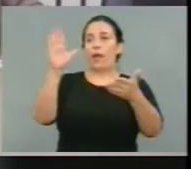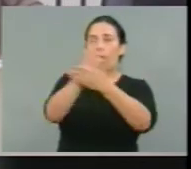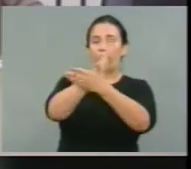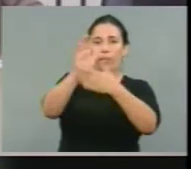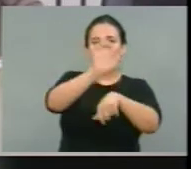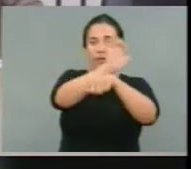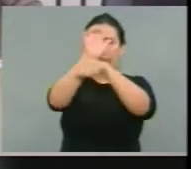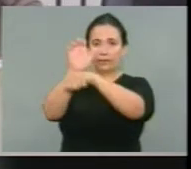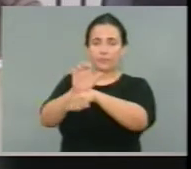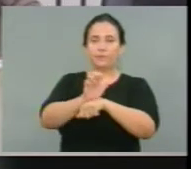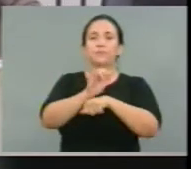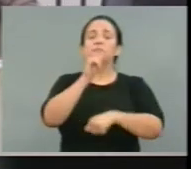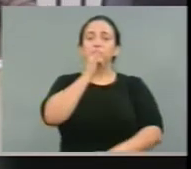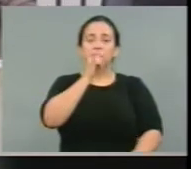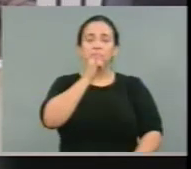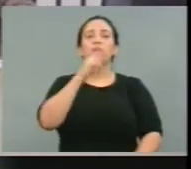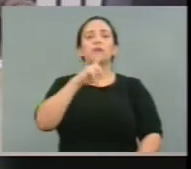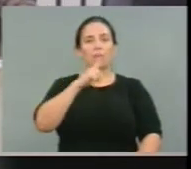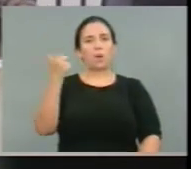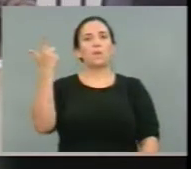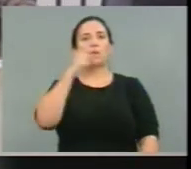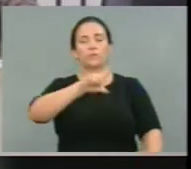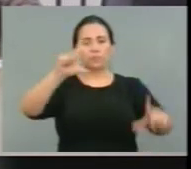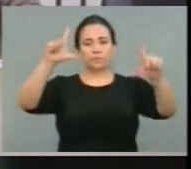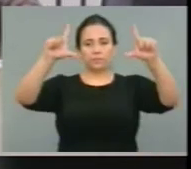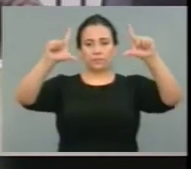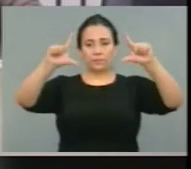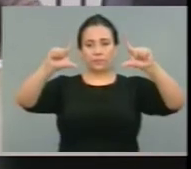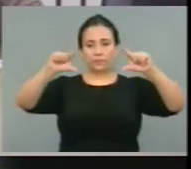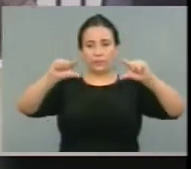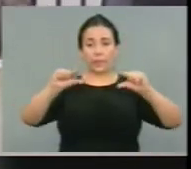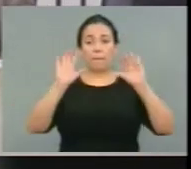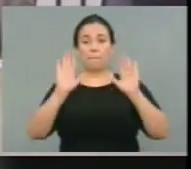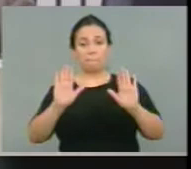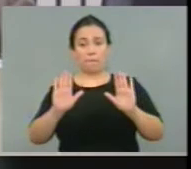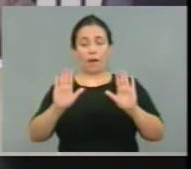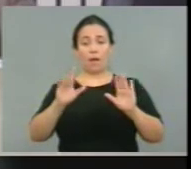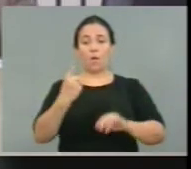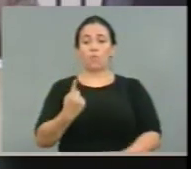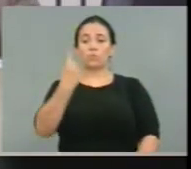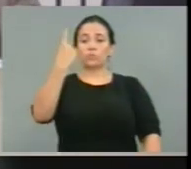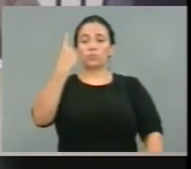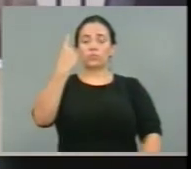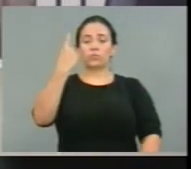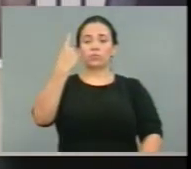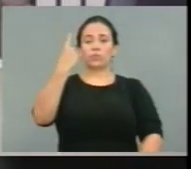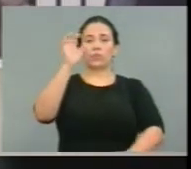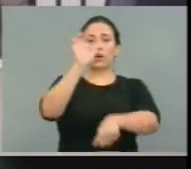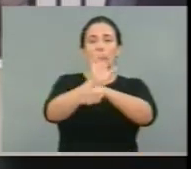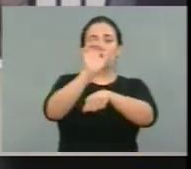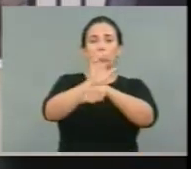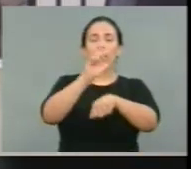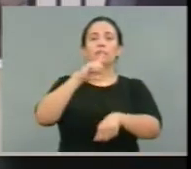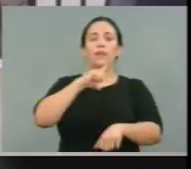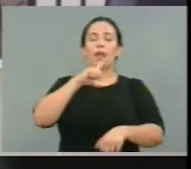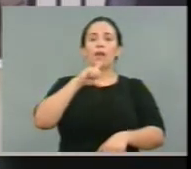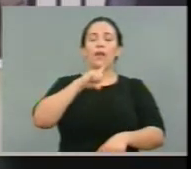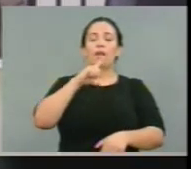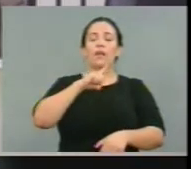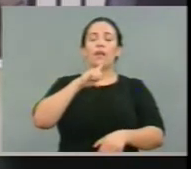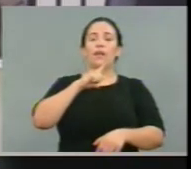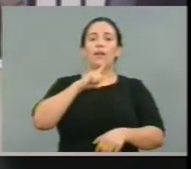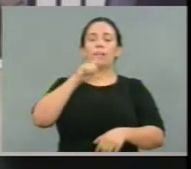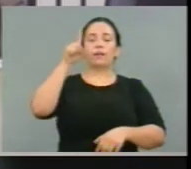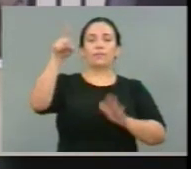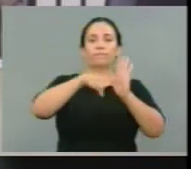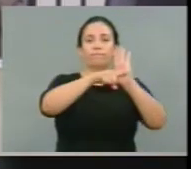exemplos no país, conseguiram as suas reduções. Mas me parece que só tem uma capital no Brasil que está de acordo com os dados da ONU, que é menos